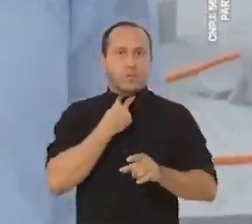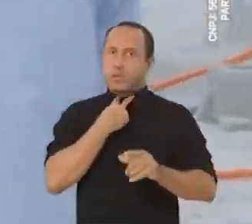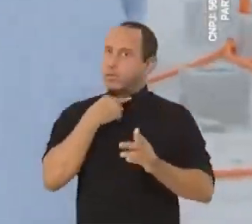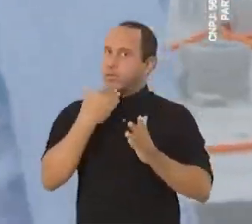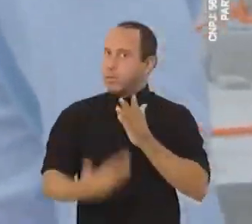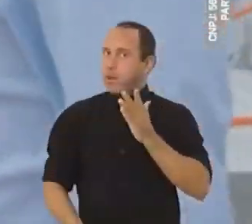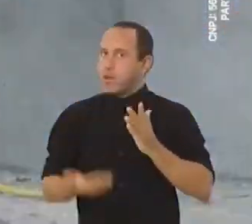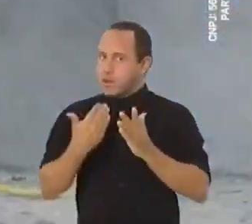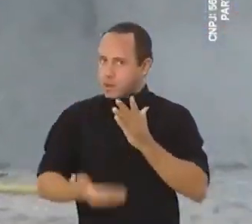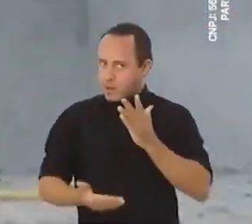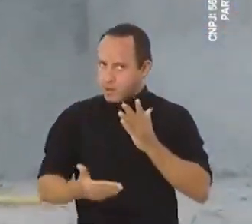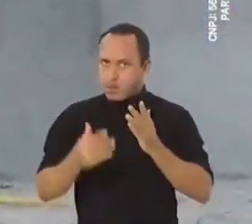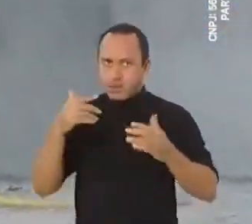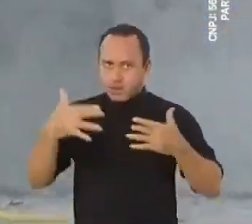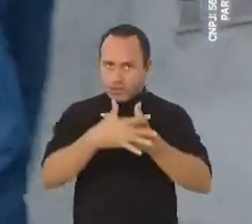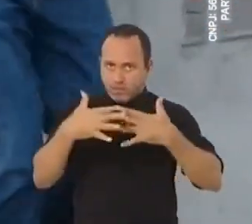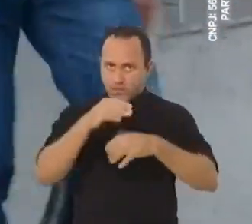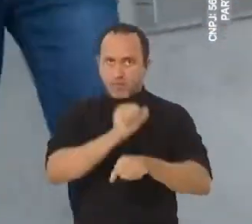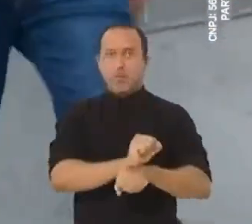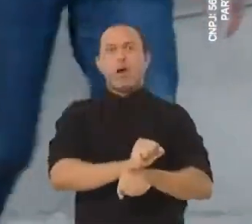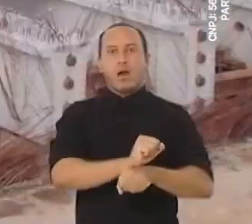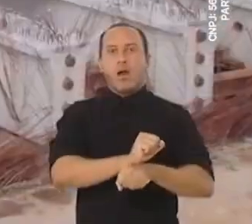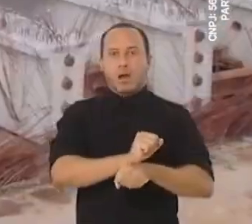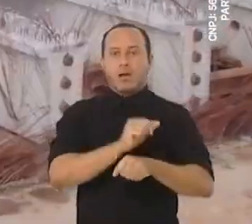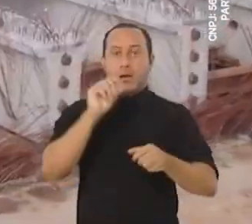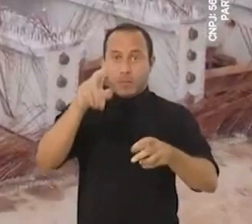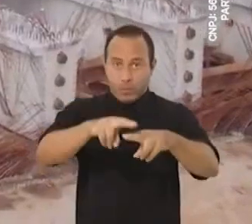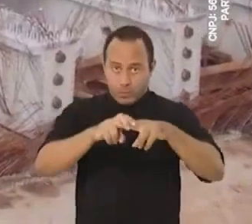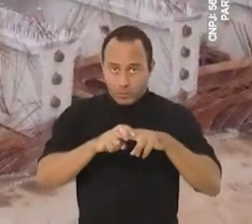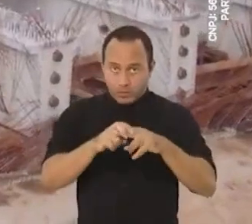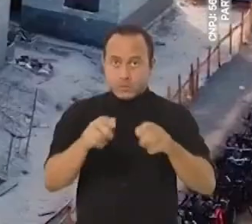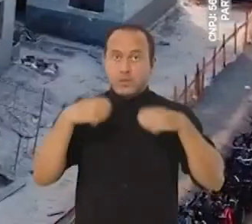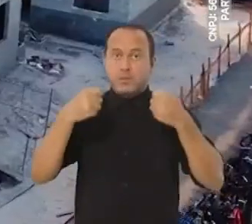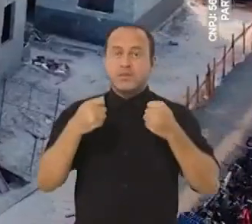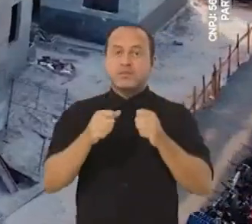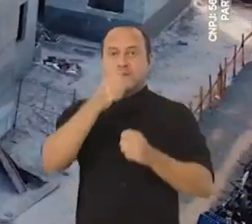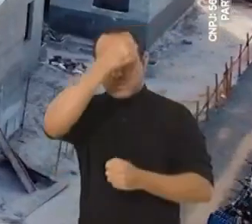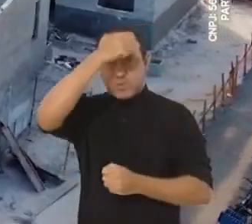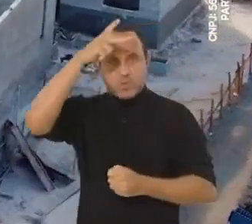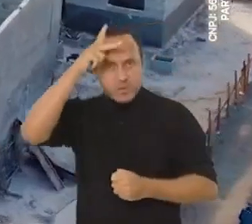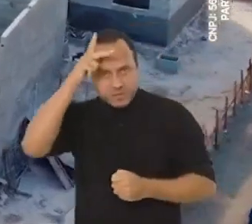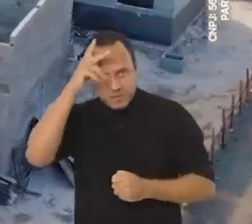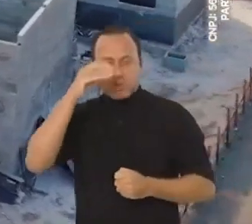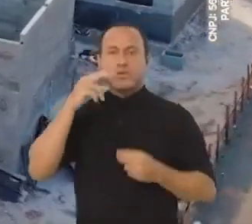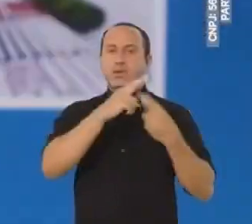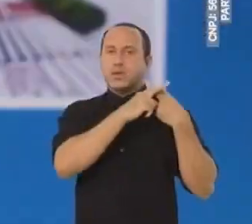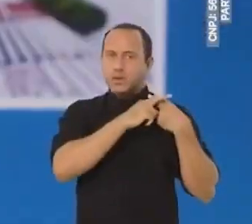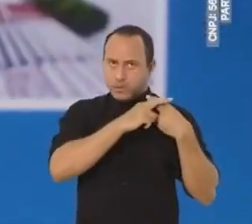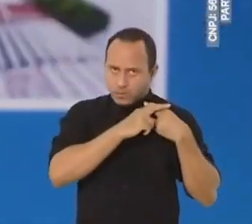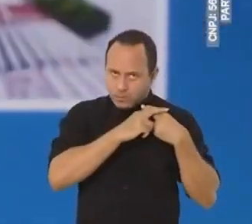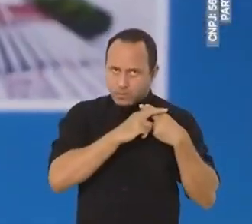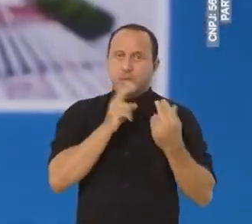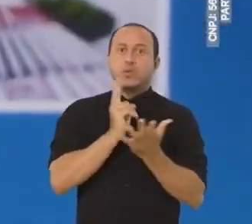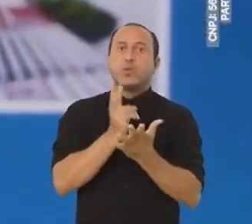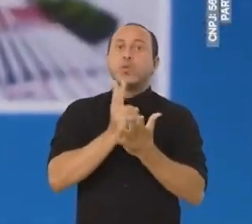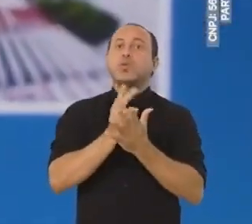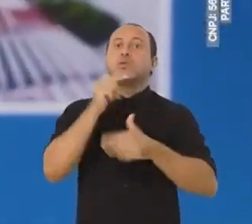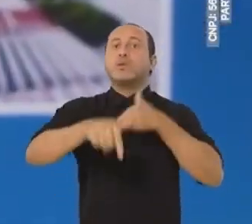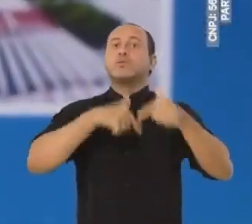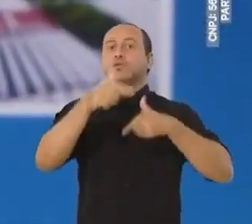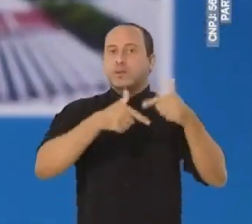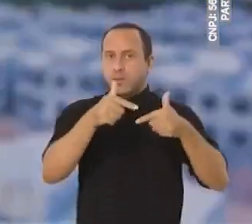não podemos correr o risco de ver essas obras paralisadas. É por isso que precisamos de um prefeito que tenha compromisso de dar